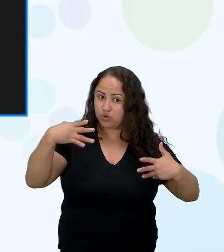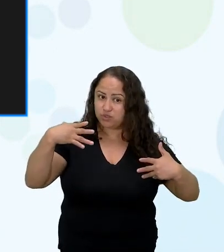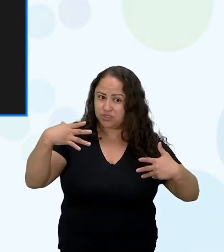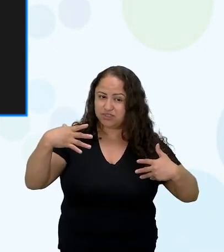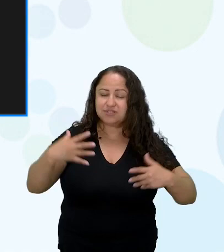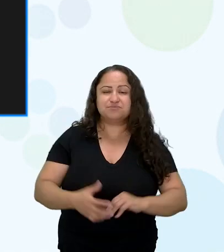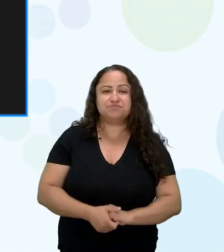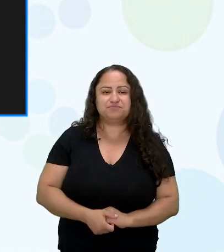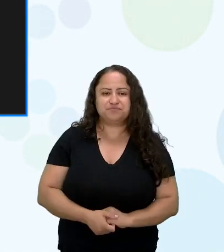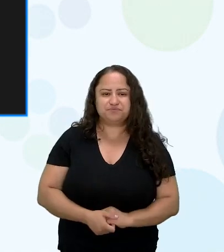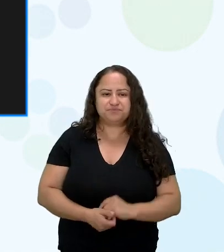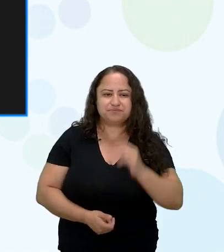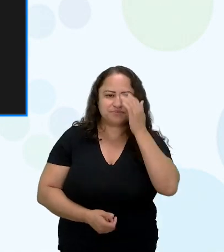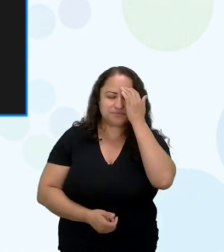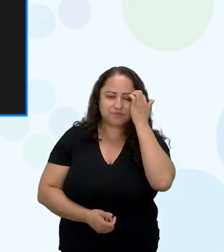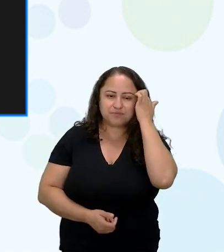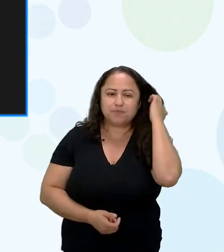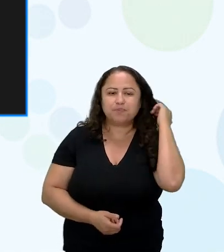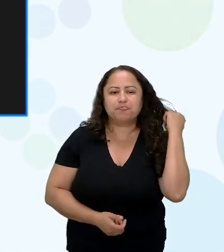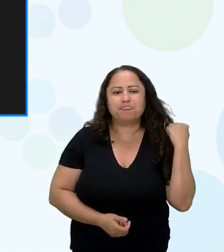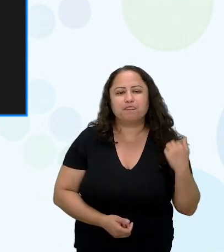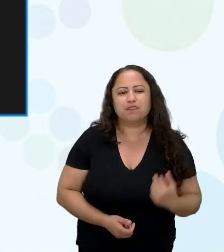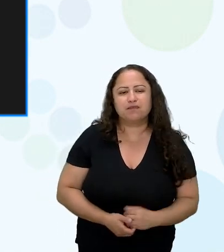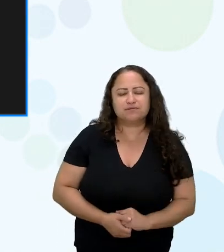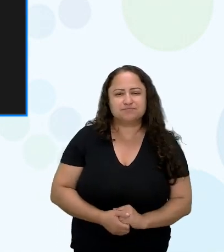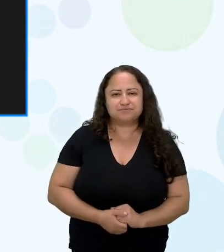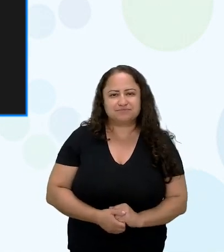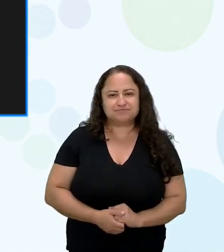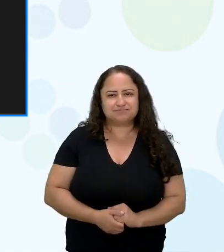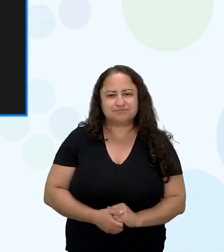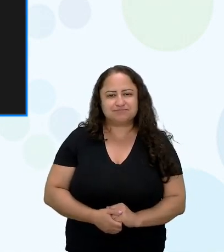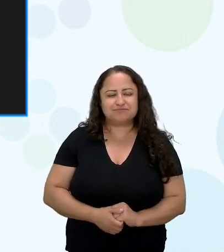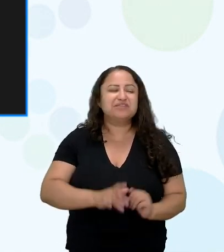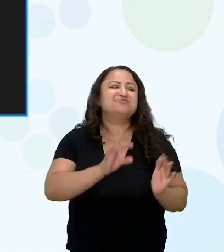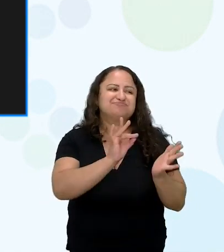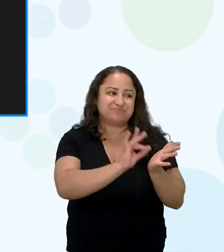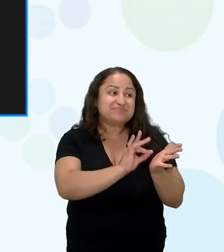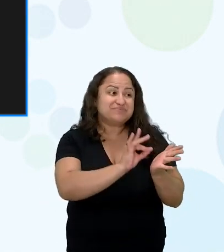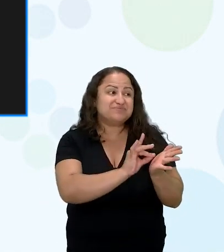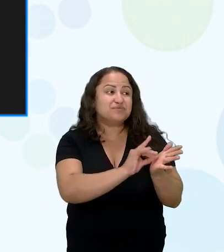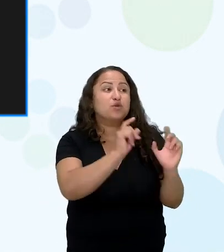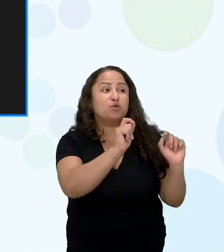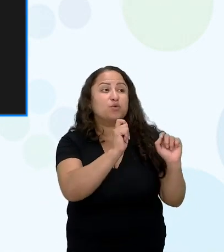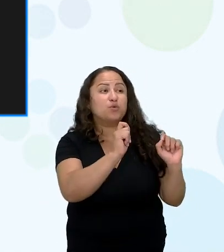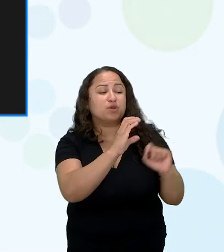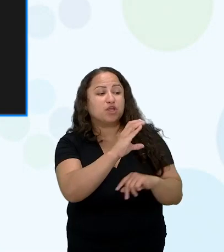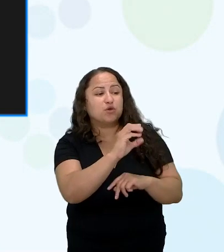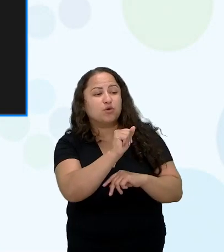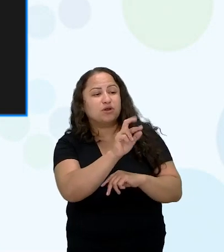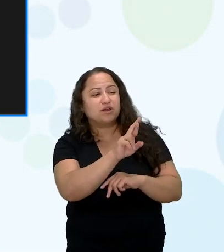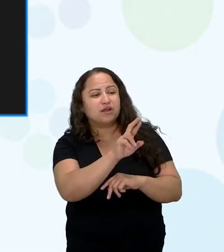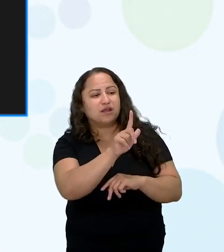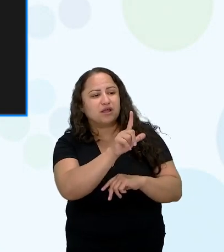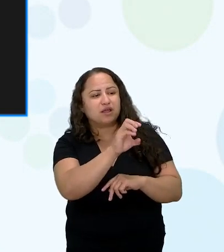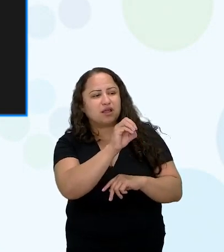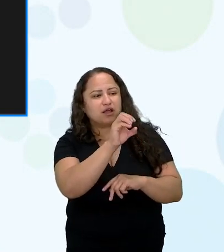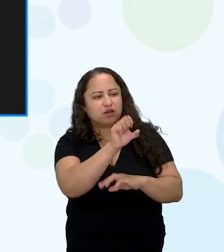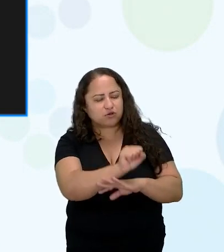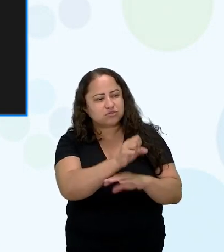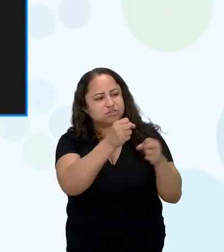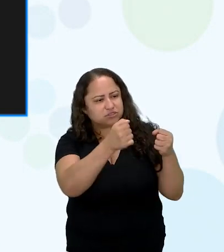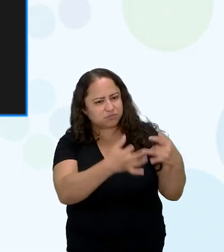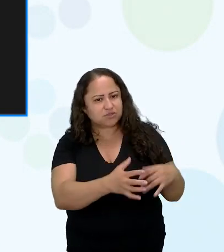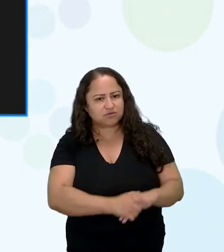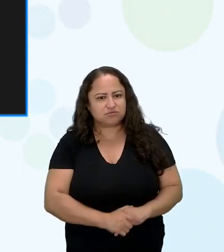e é justamente o que o Carlos falou que eu iria dizer ela